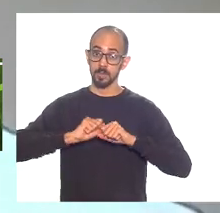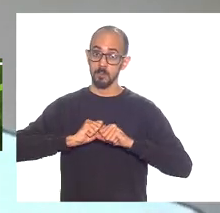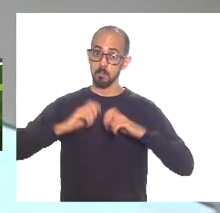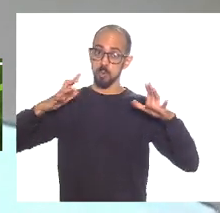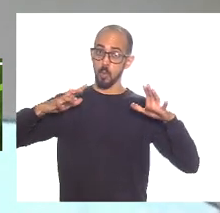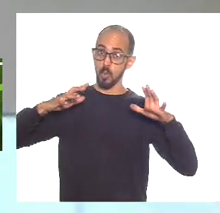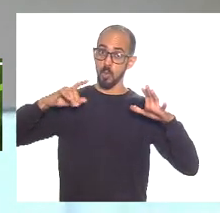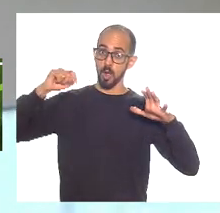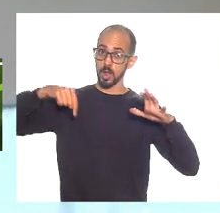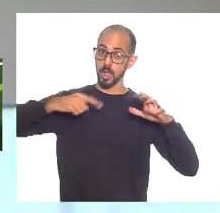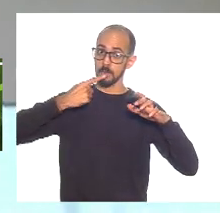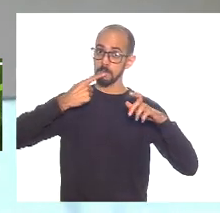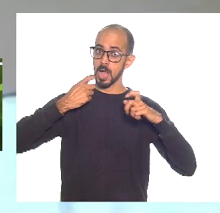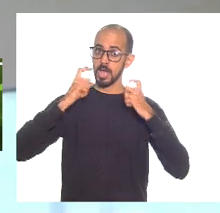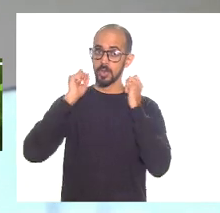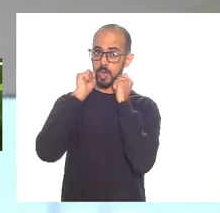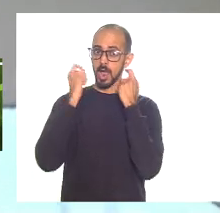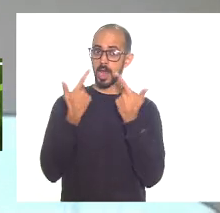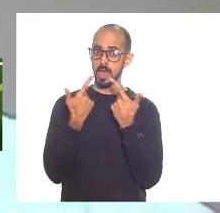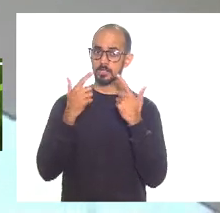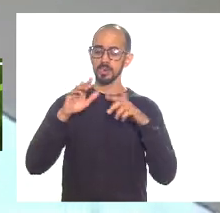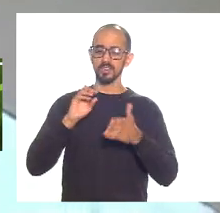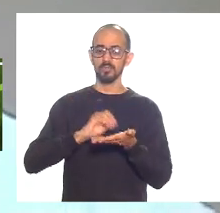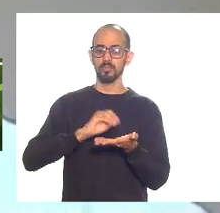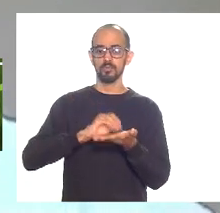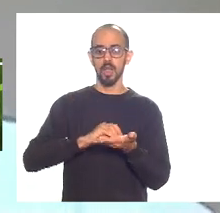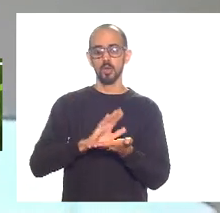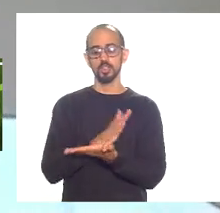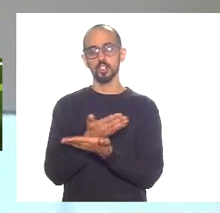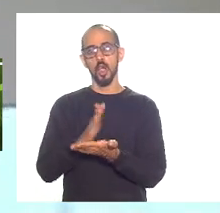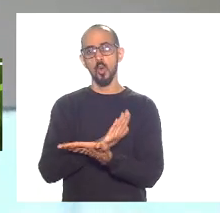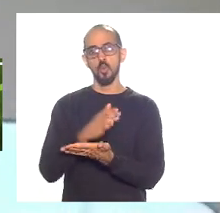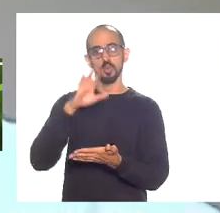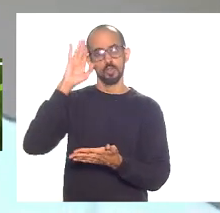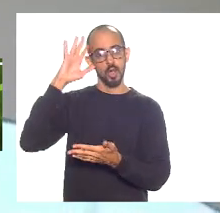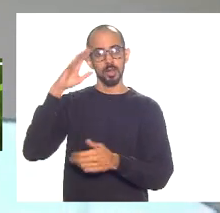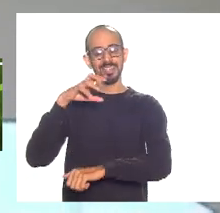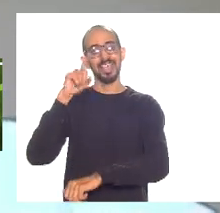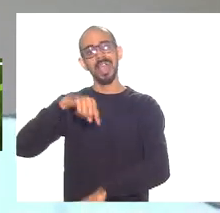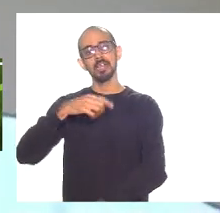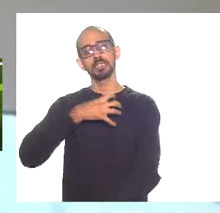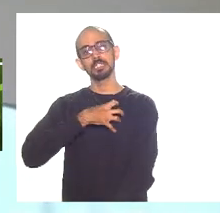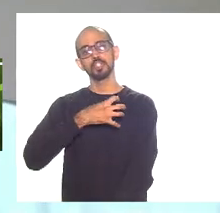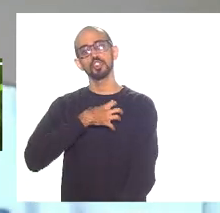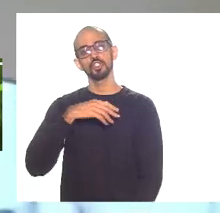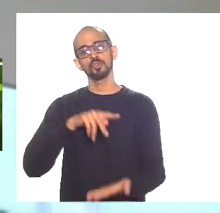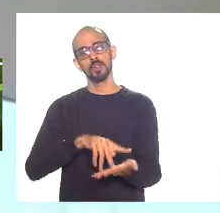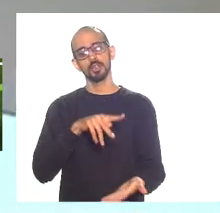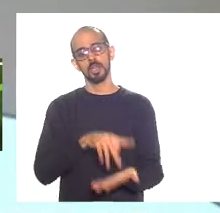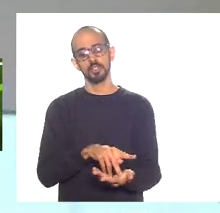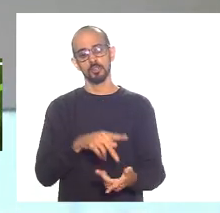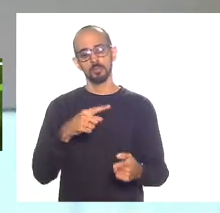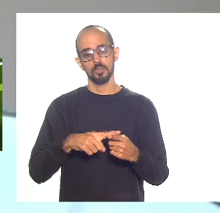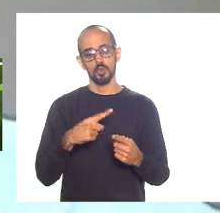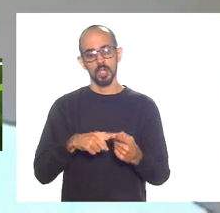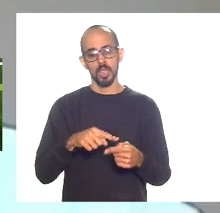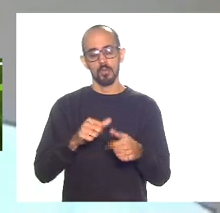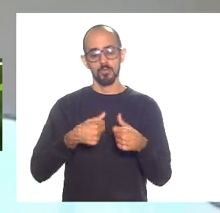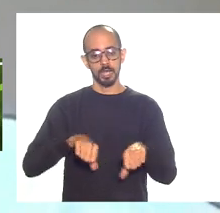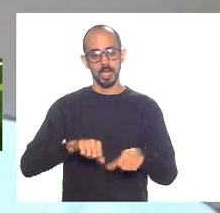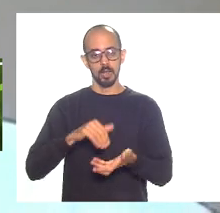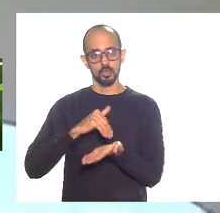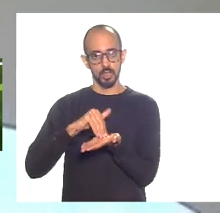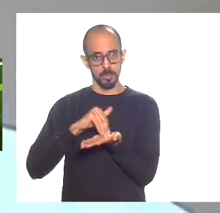pele é isso que falta muitos burocratas e tecnocratas para ir sentir na pele porque na verdade ficar nos gabinetes